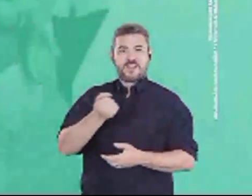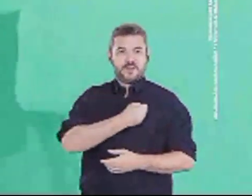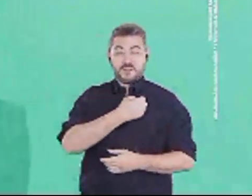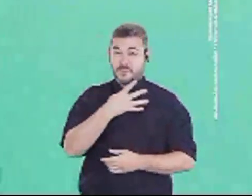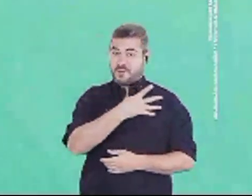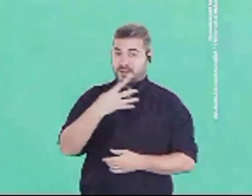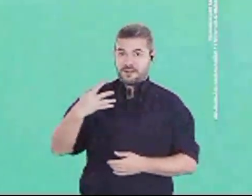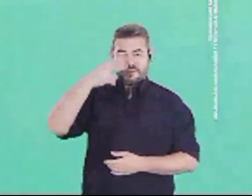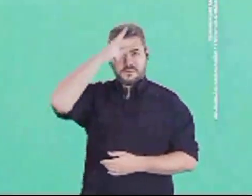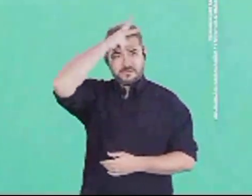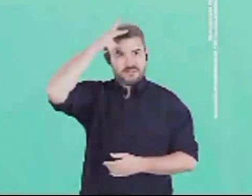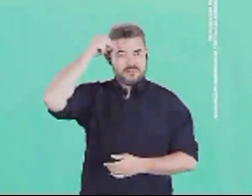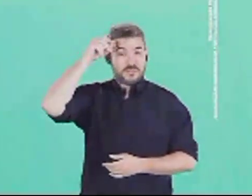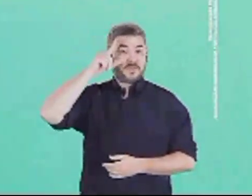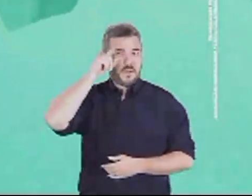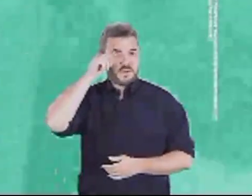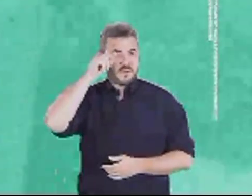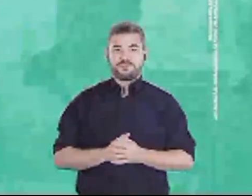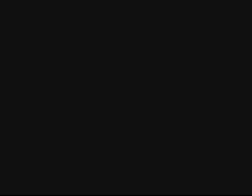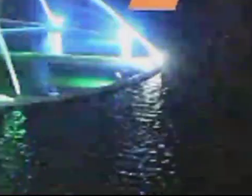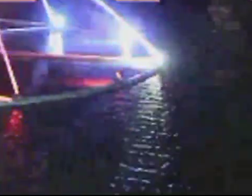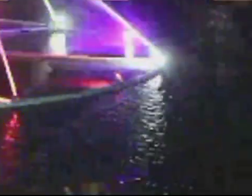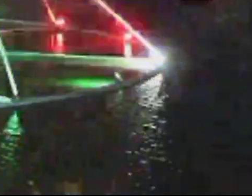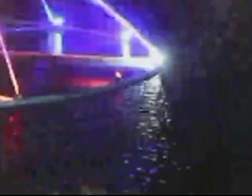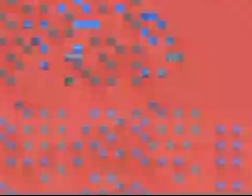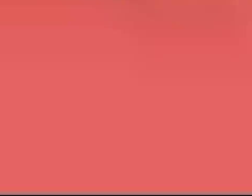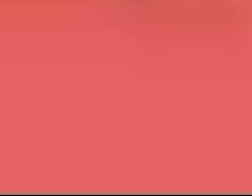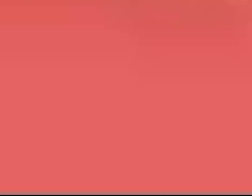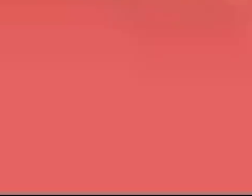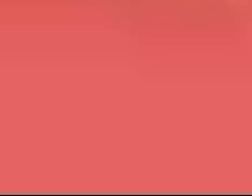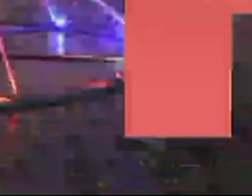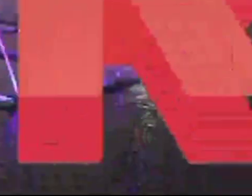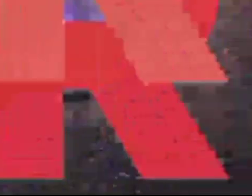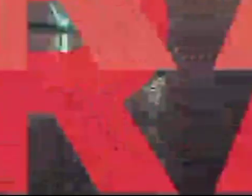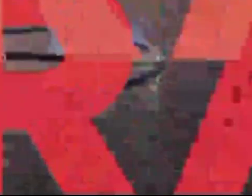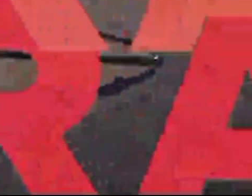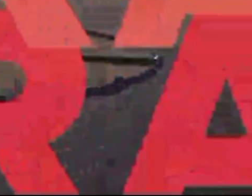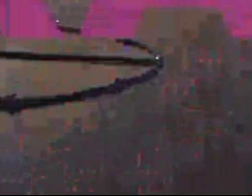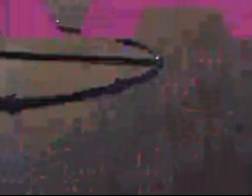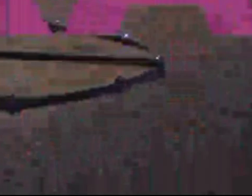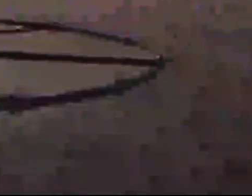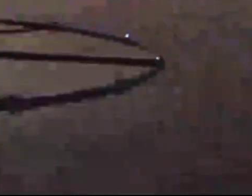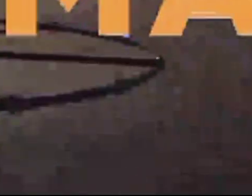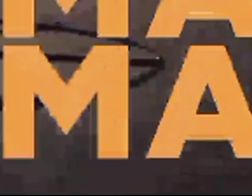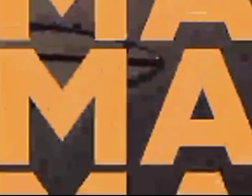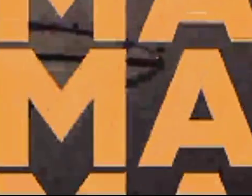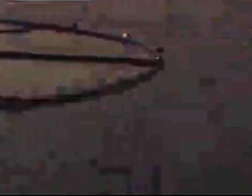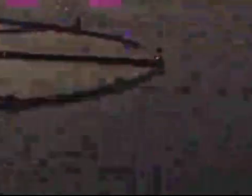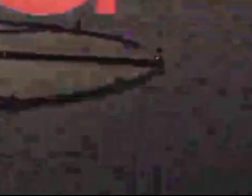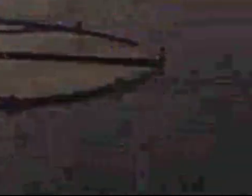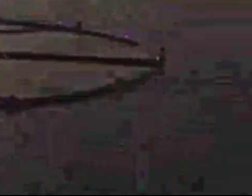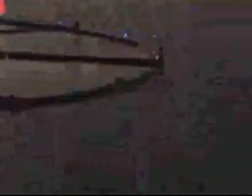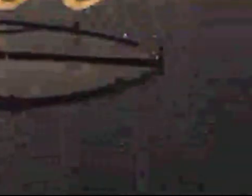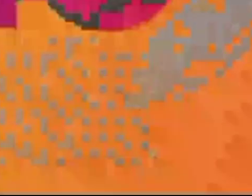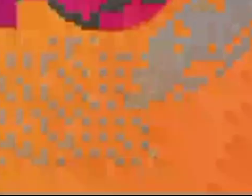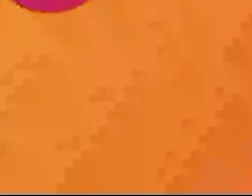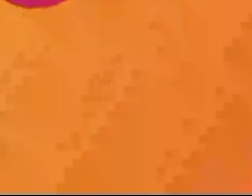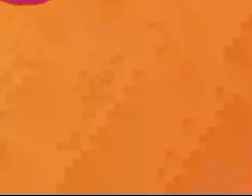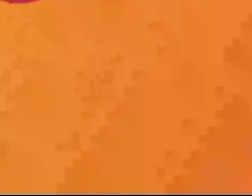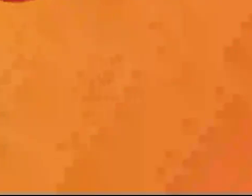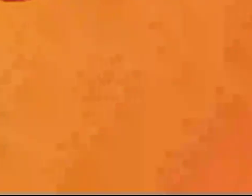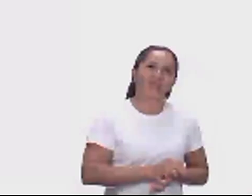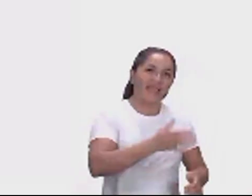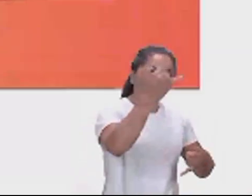44 prefeito para Sobral seguir avançando começa agora o programa Isolda Prefeita